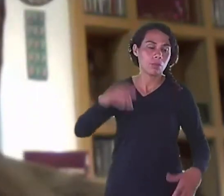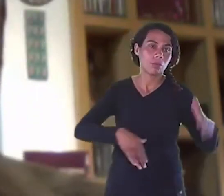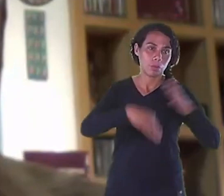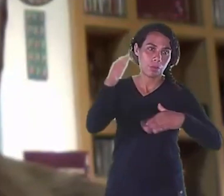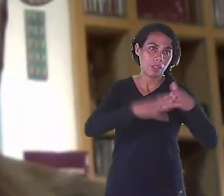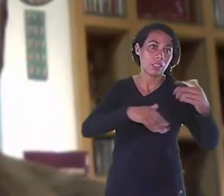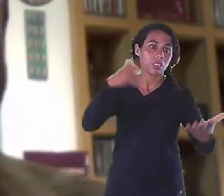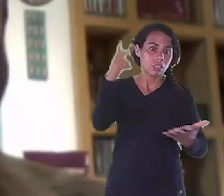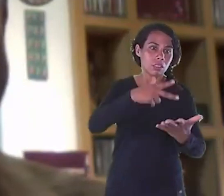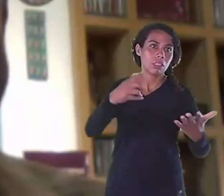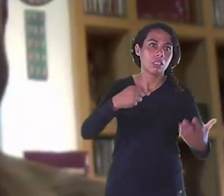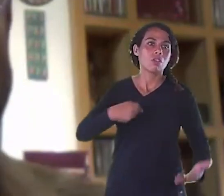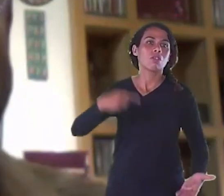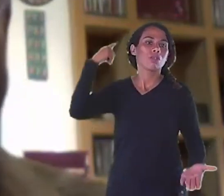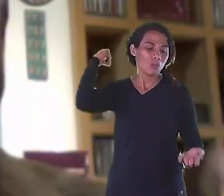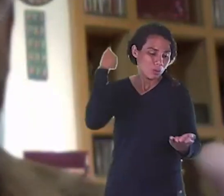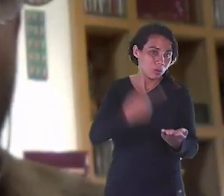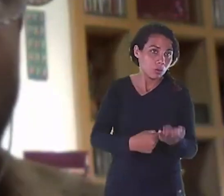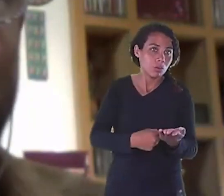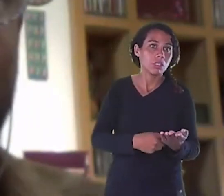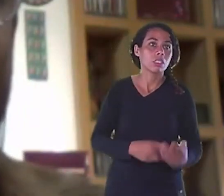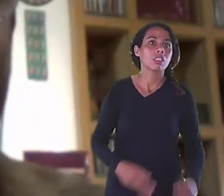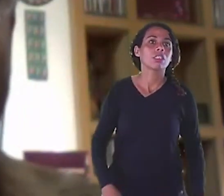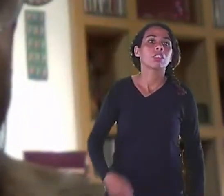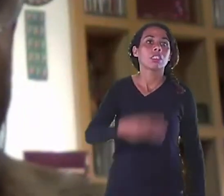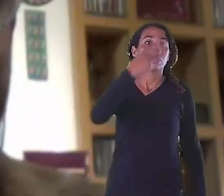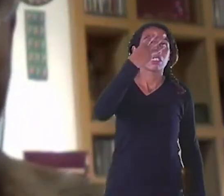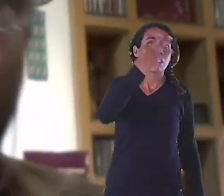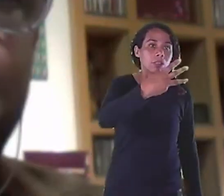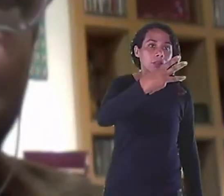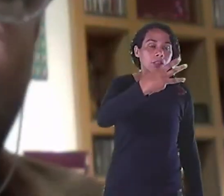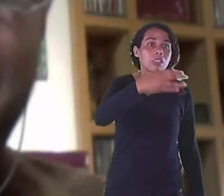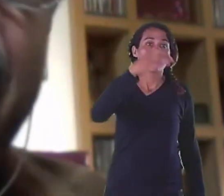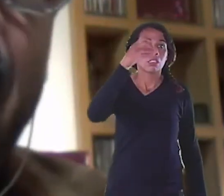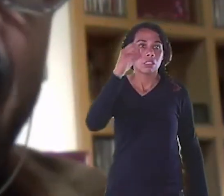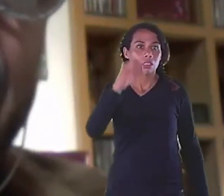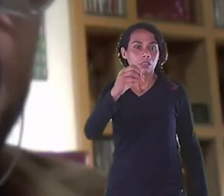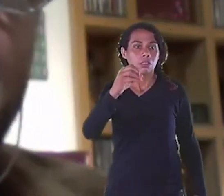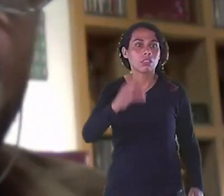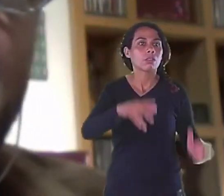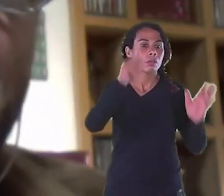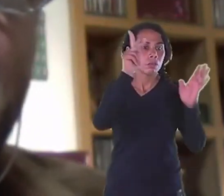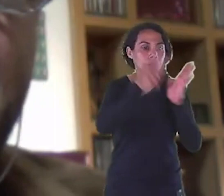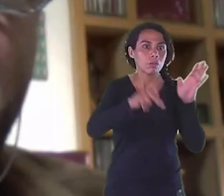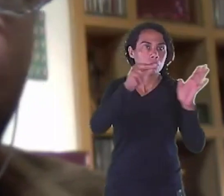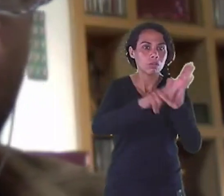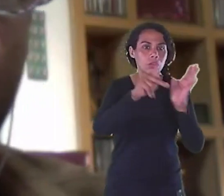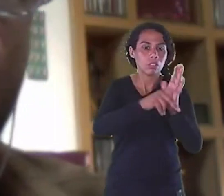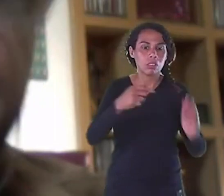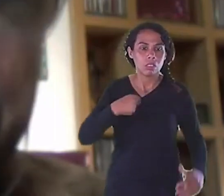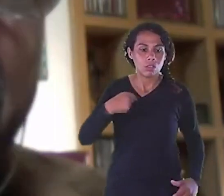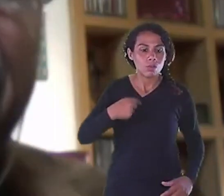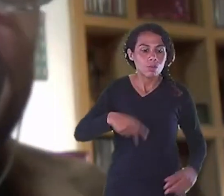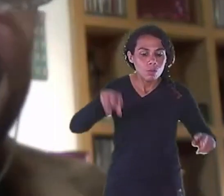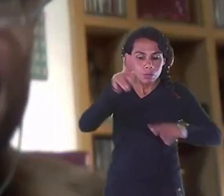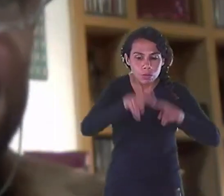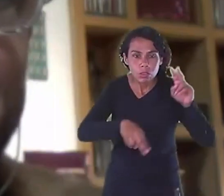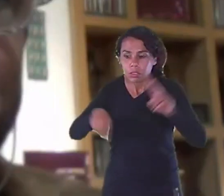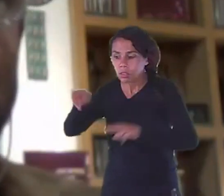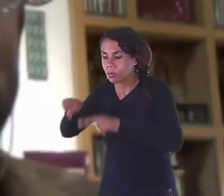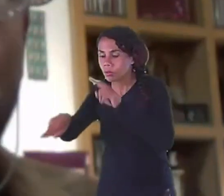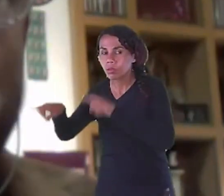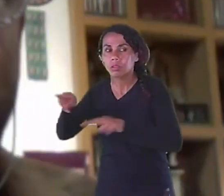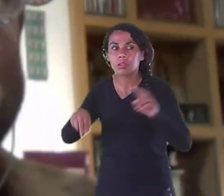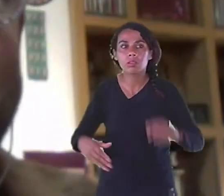europeia Ou seja 30 trabalhos Eu vou julgar Para provar ou não Para ganhar O investimento